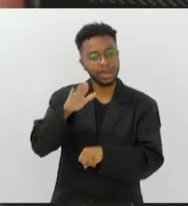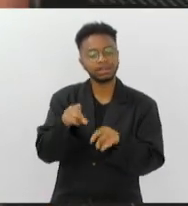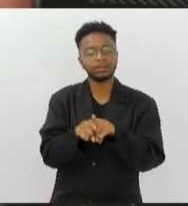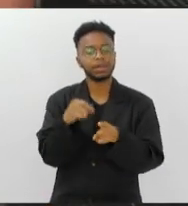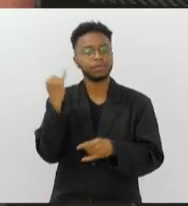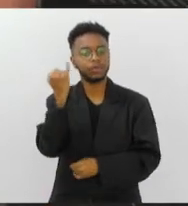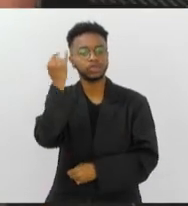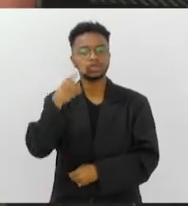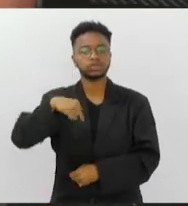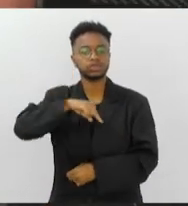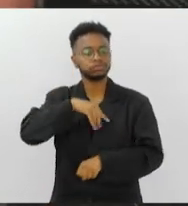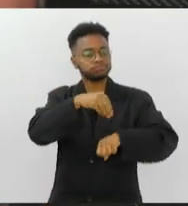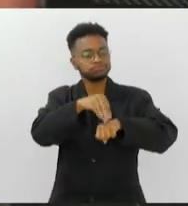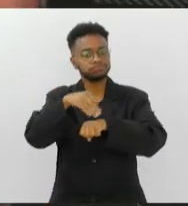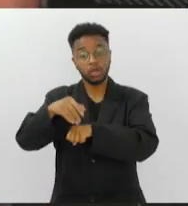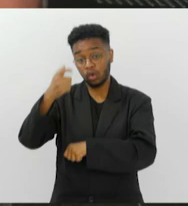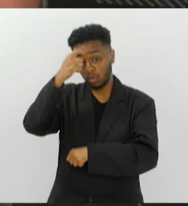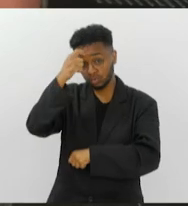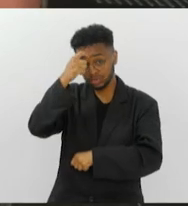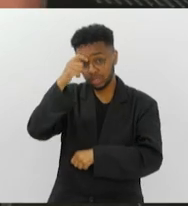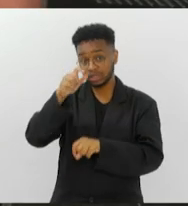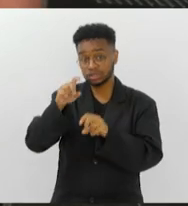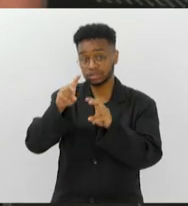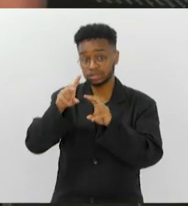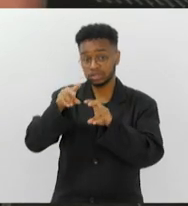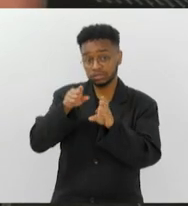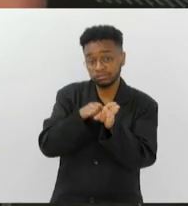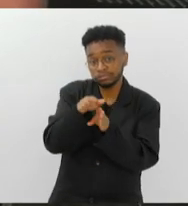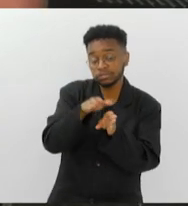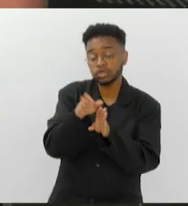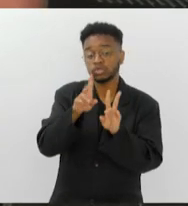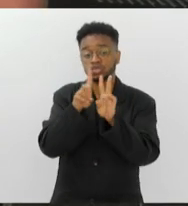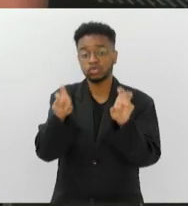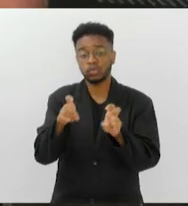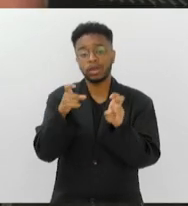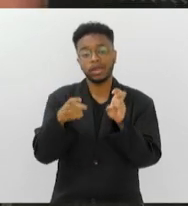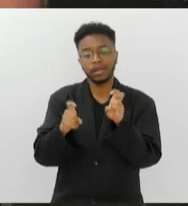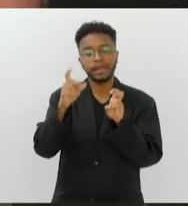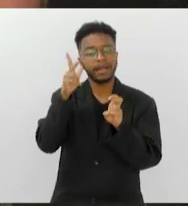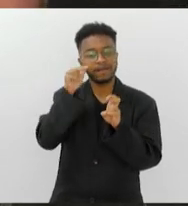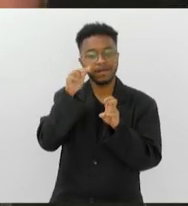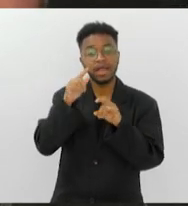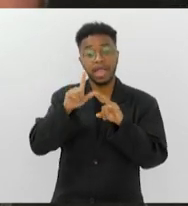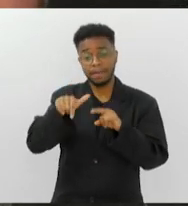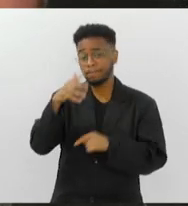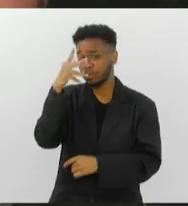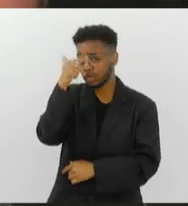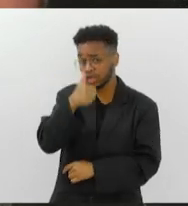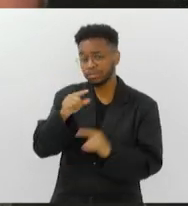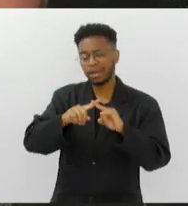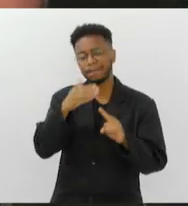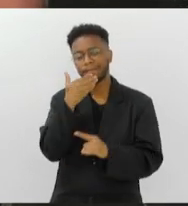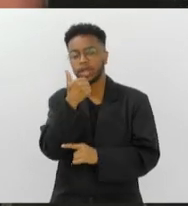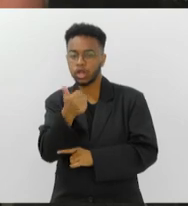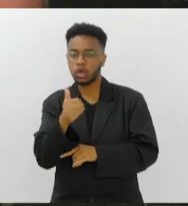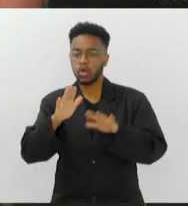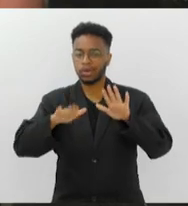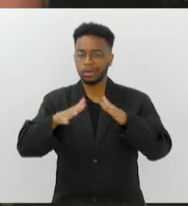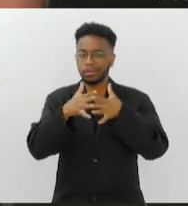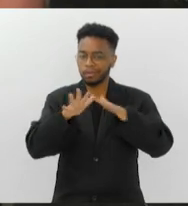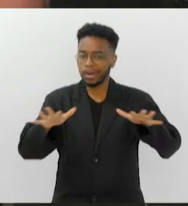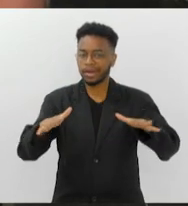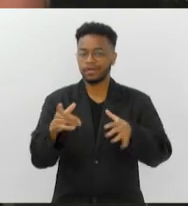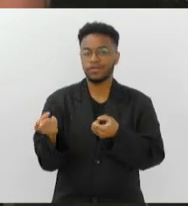a gente trazer esse trabalho de conscientização também a respeito dos cavalos marinhos. Cavalo marinho é bonito no aquário, mas é muito mais bonito no seu habitat natural.